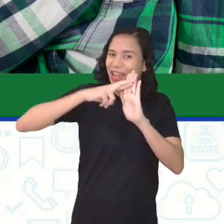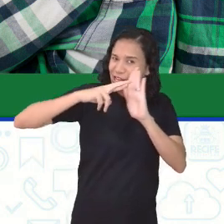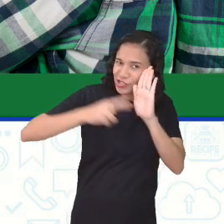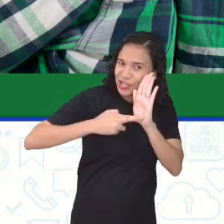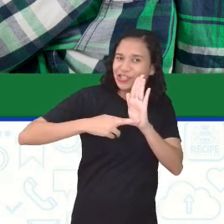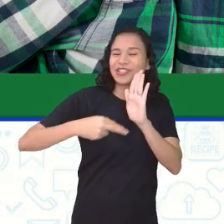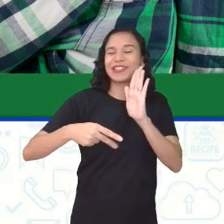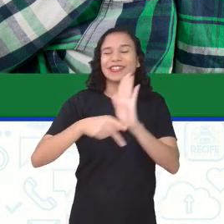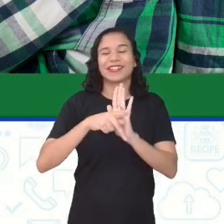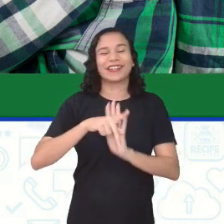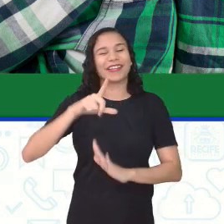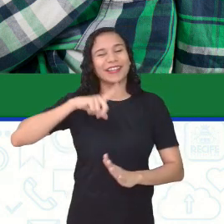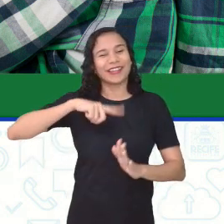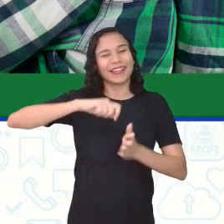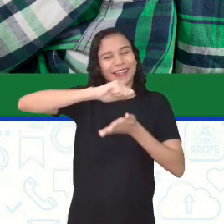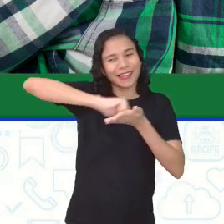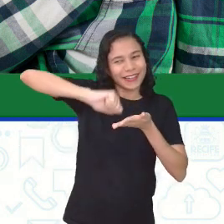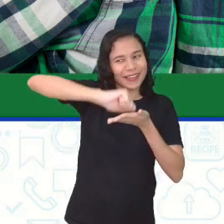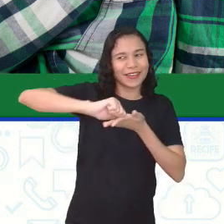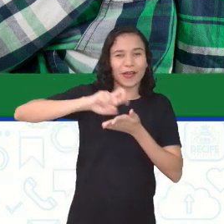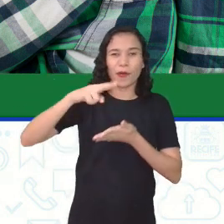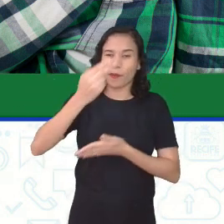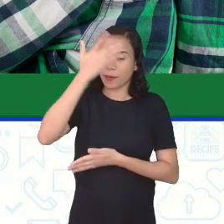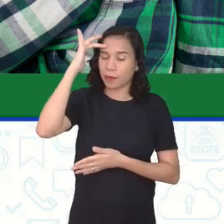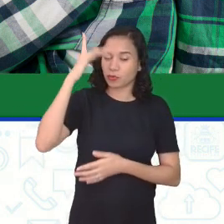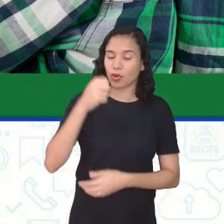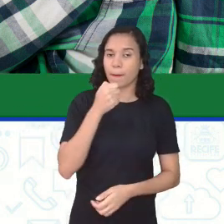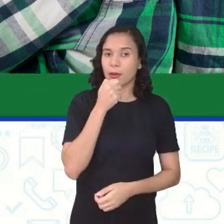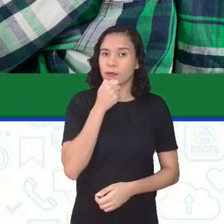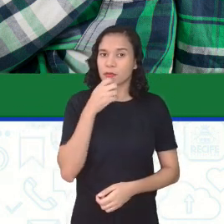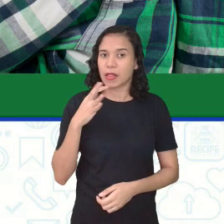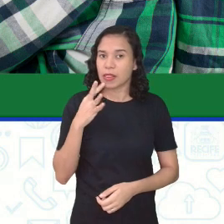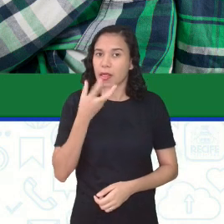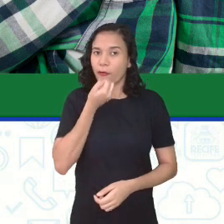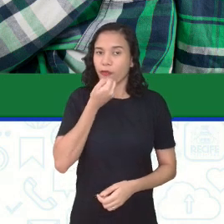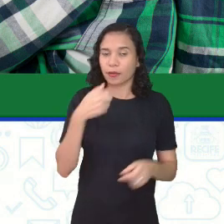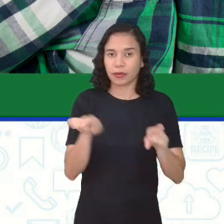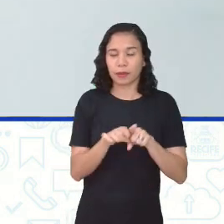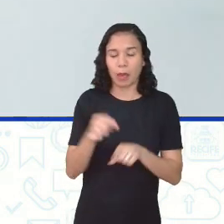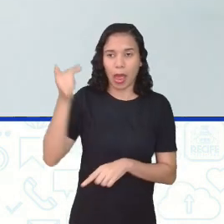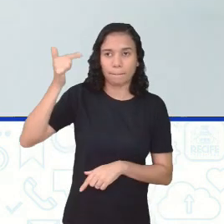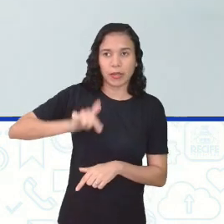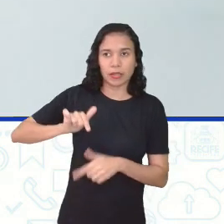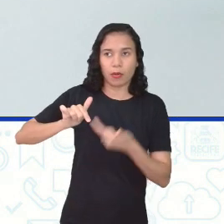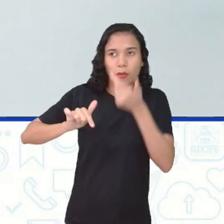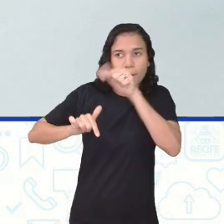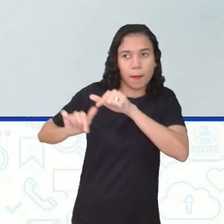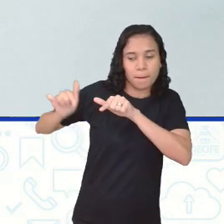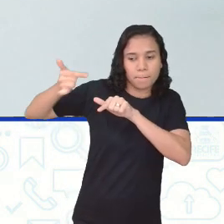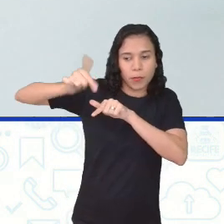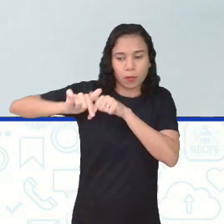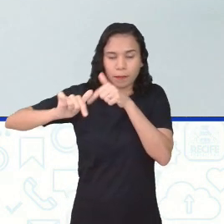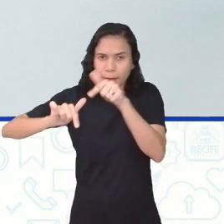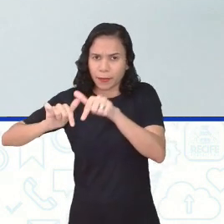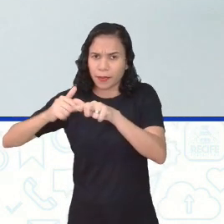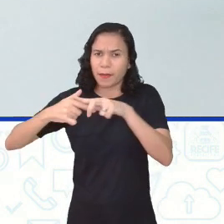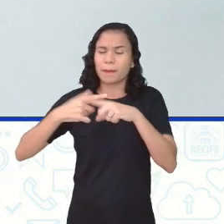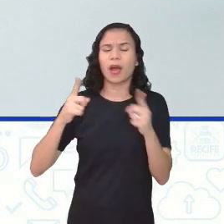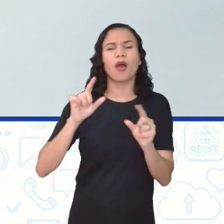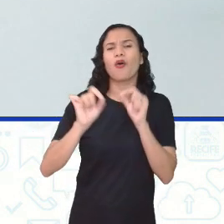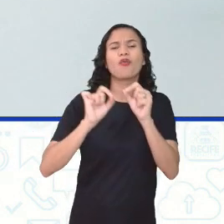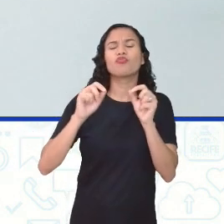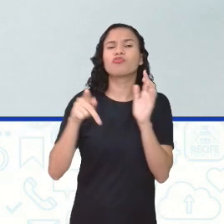registre, registre, é, por escrito, ou a grave, né? E a repetição. Sim. Né? E aí, quais serão essas